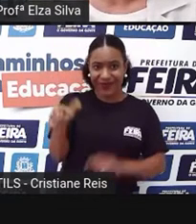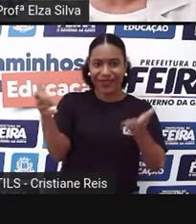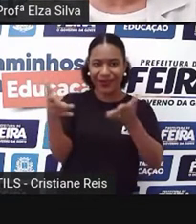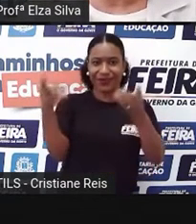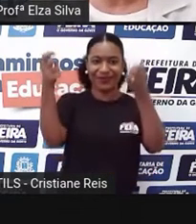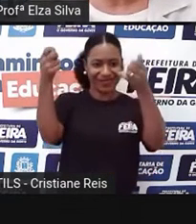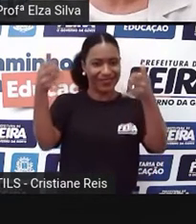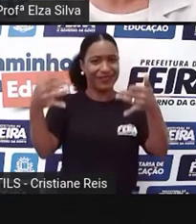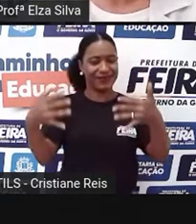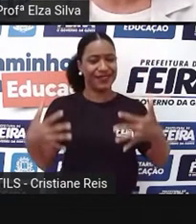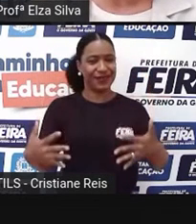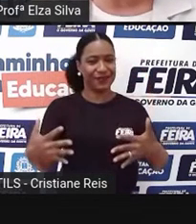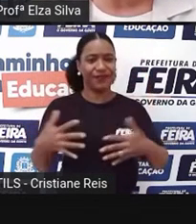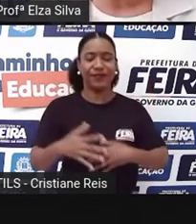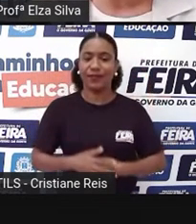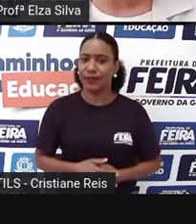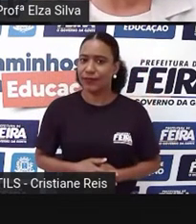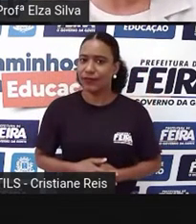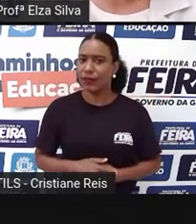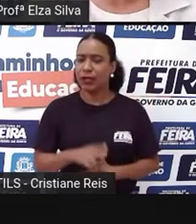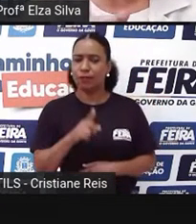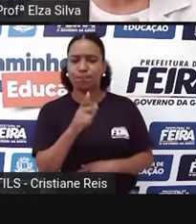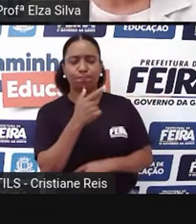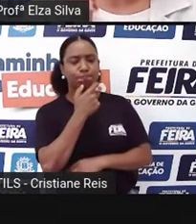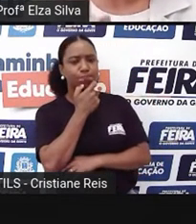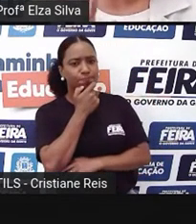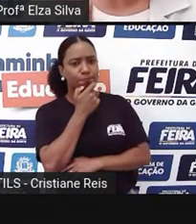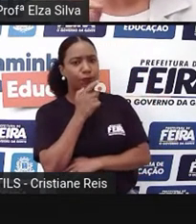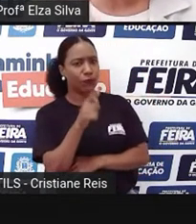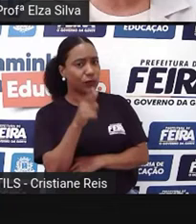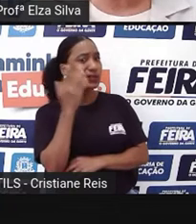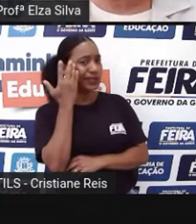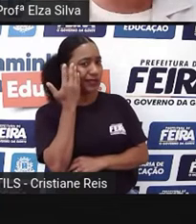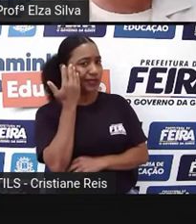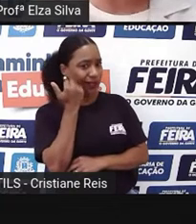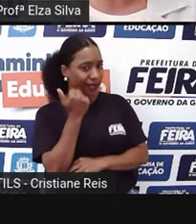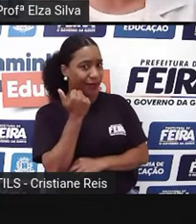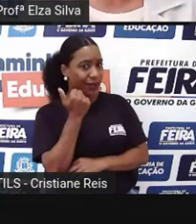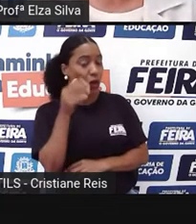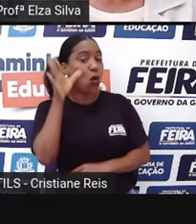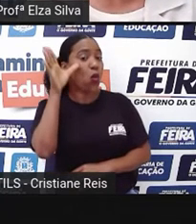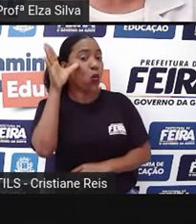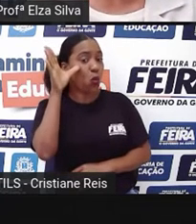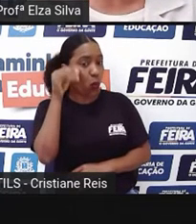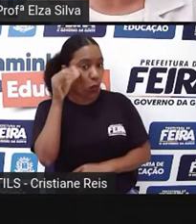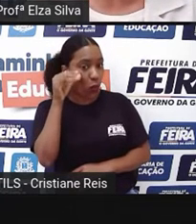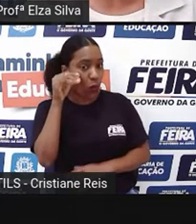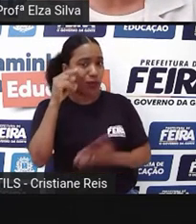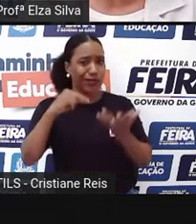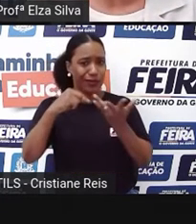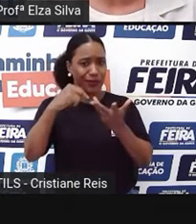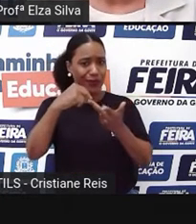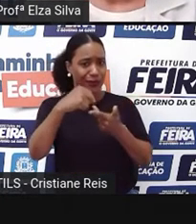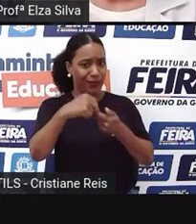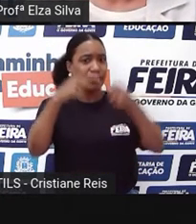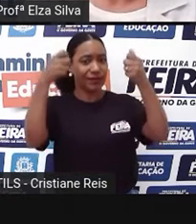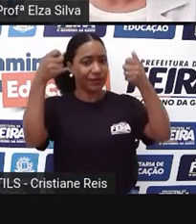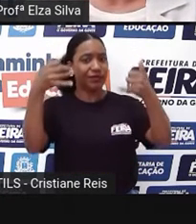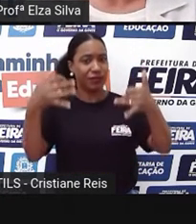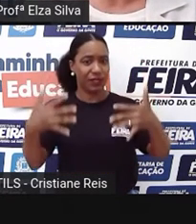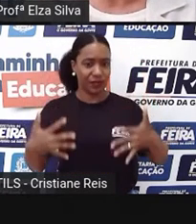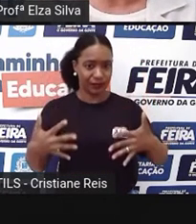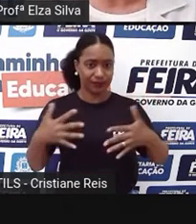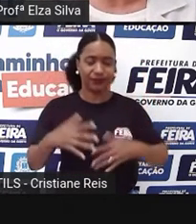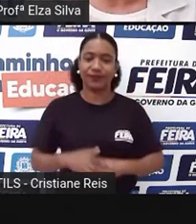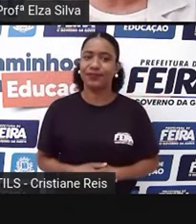Did you know? Você sabia? Então, vamos agora matar algumas curiosidades sobre o tema. Black